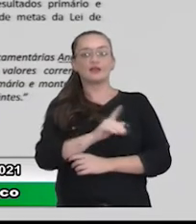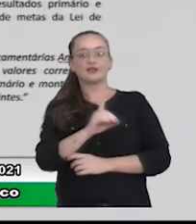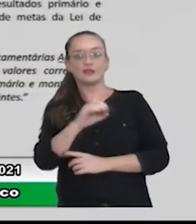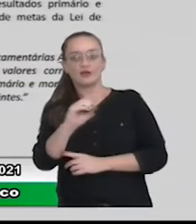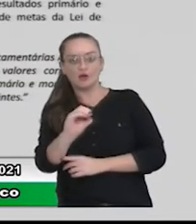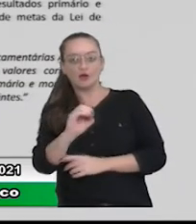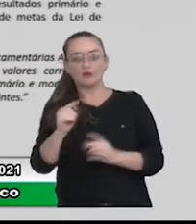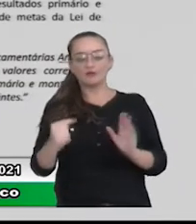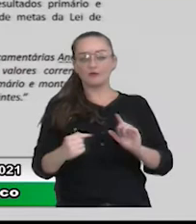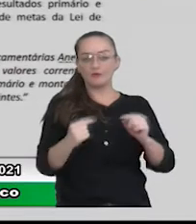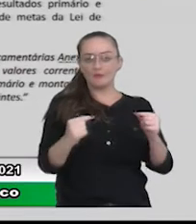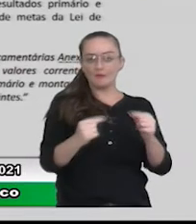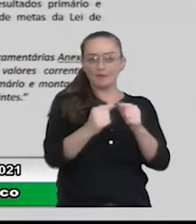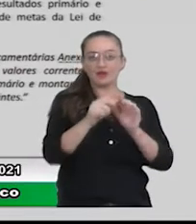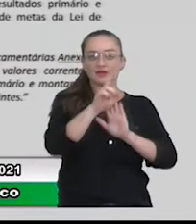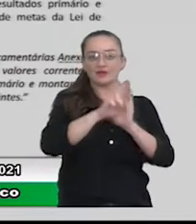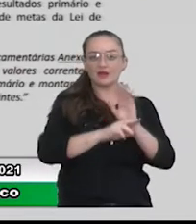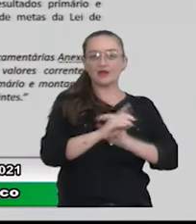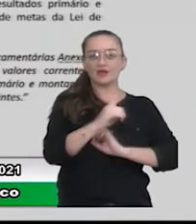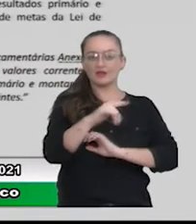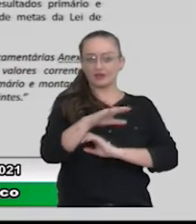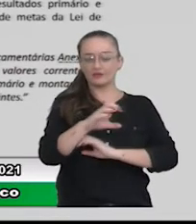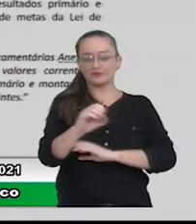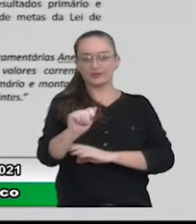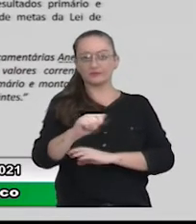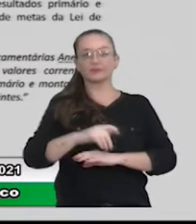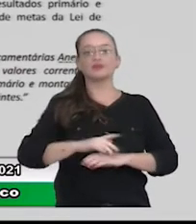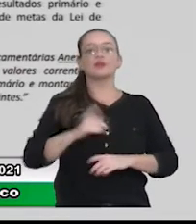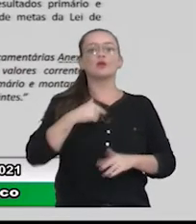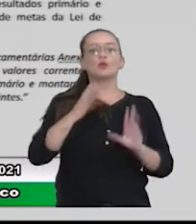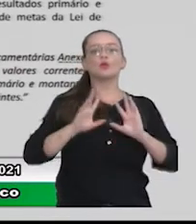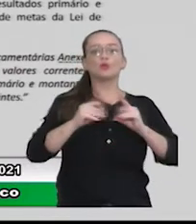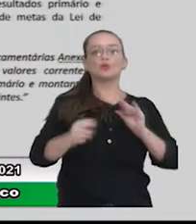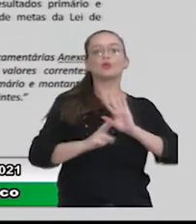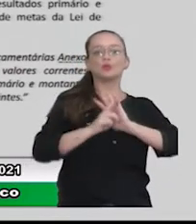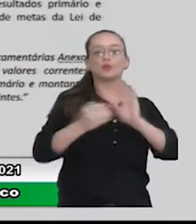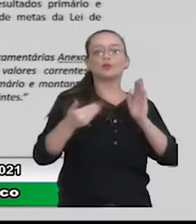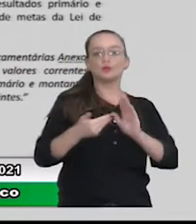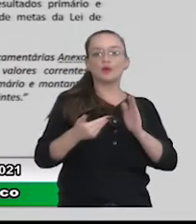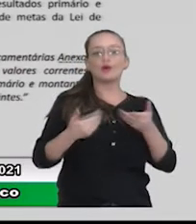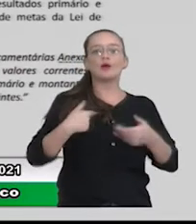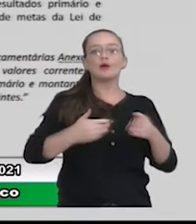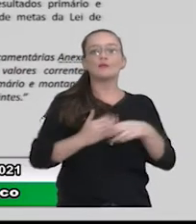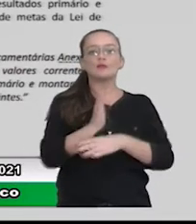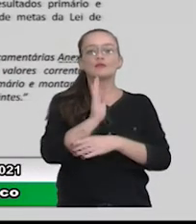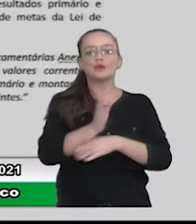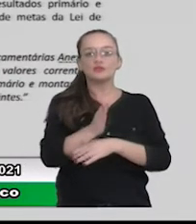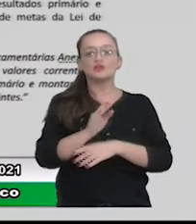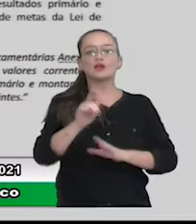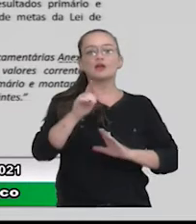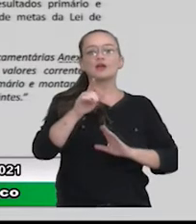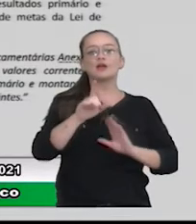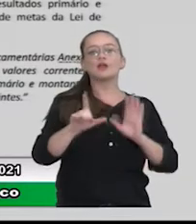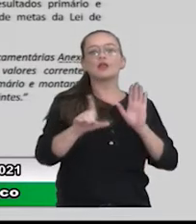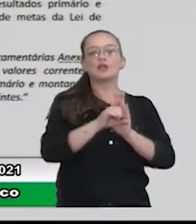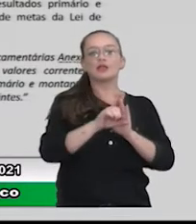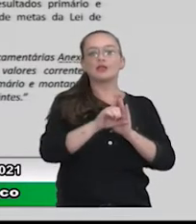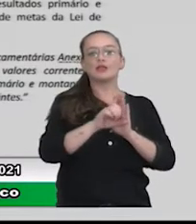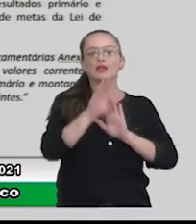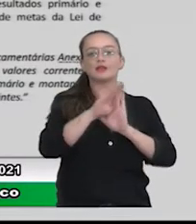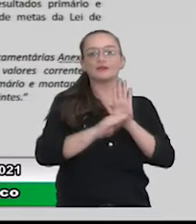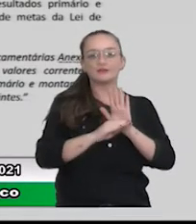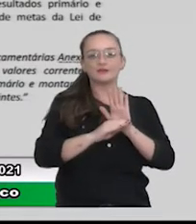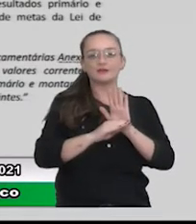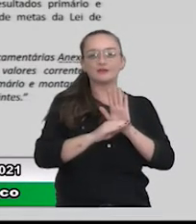da LOA. E tudo isso que a gente está apresentando aqui hoje, ele foi aprovado na lei de diretrizes para